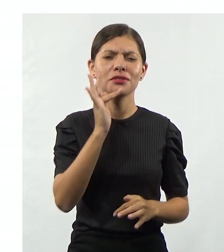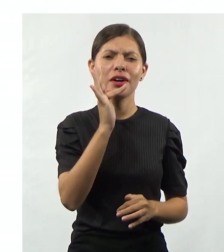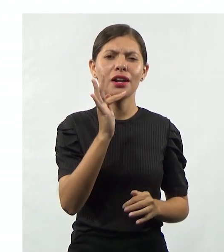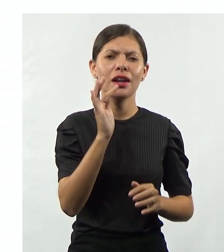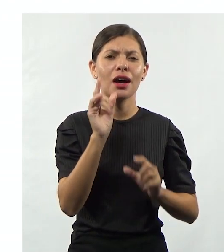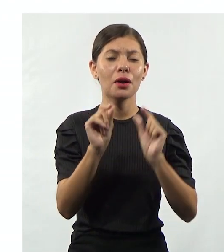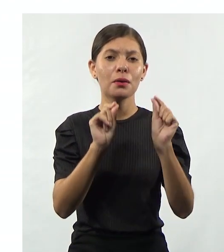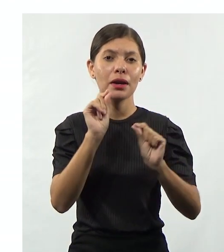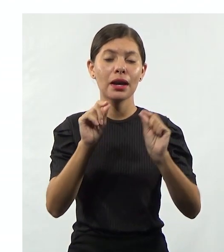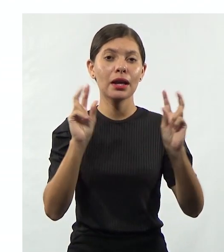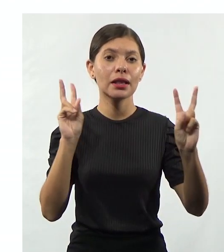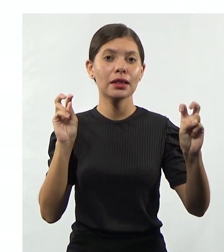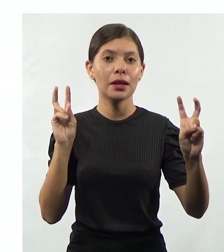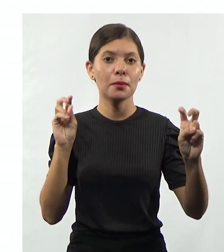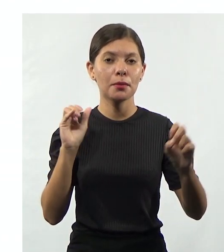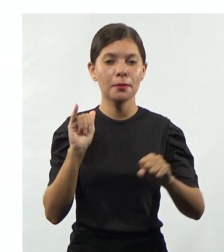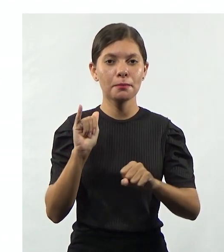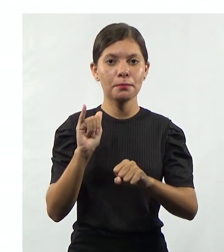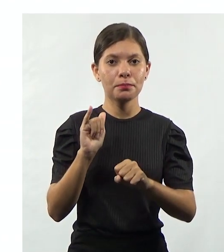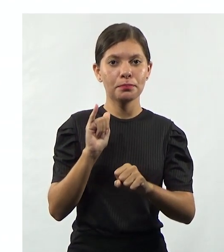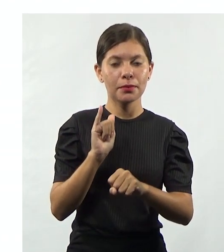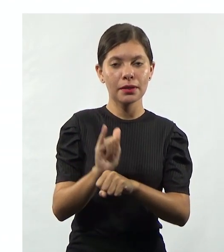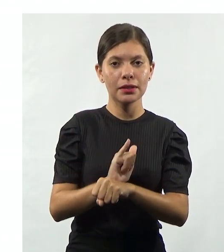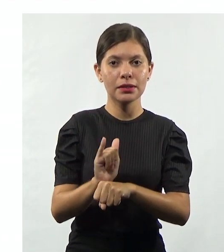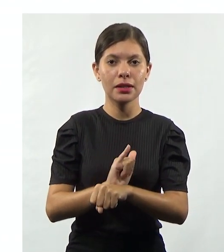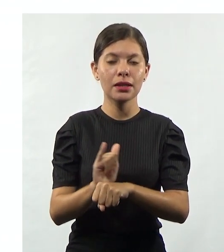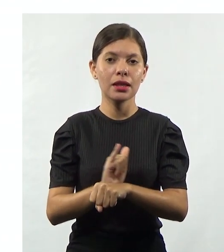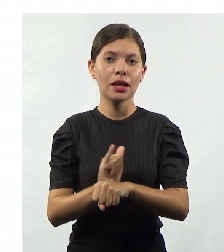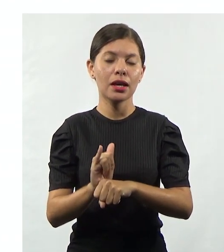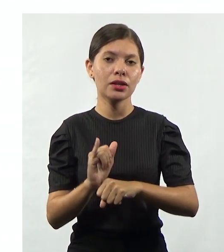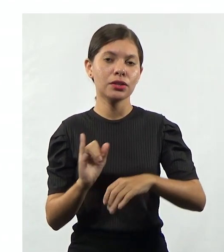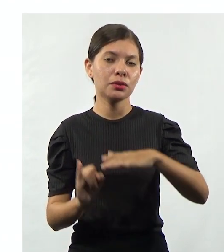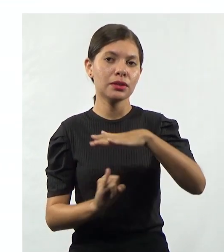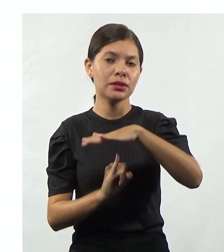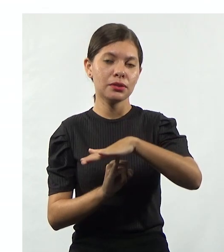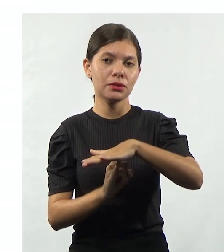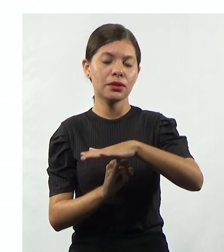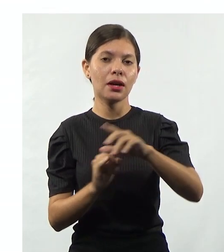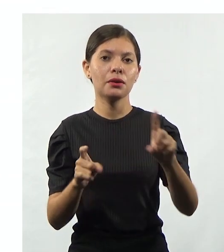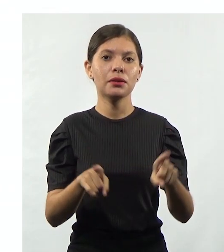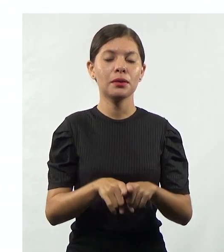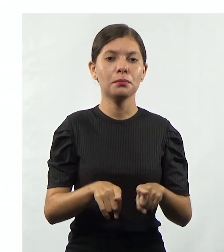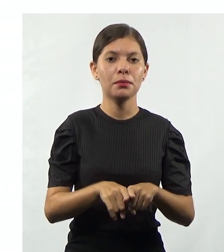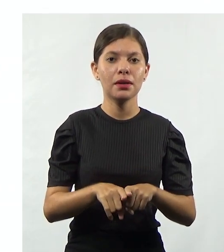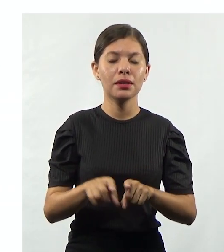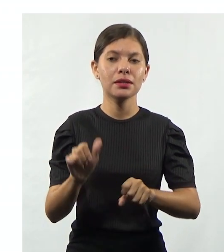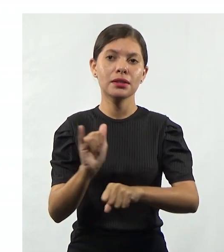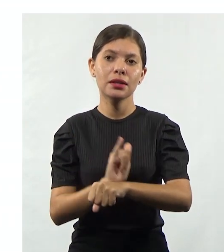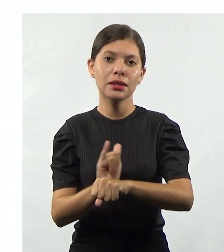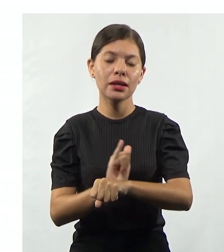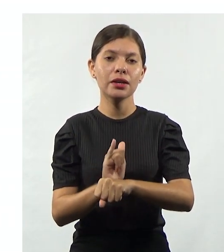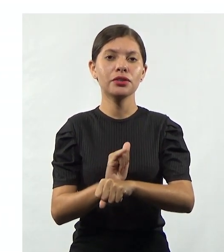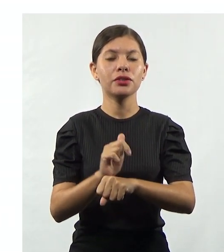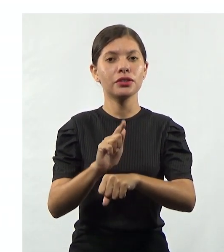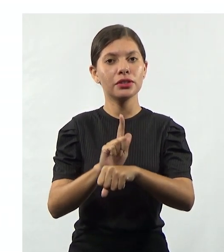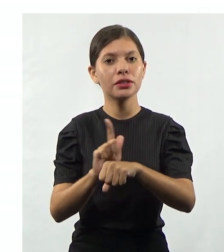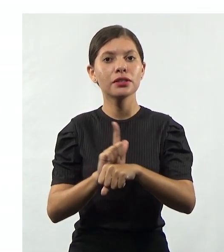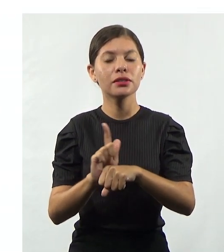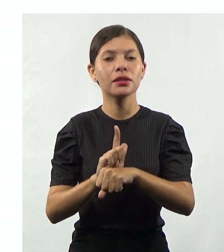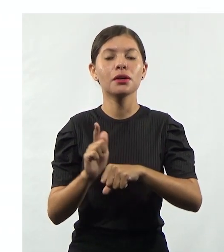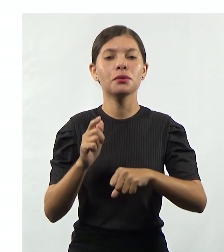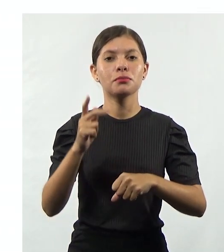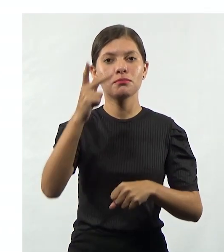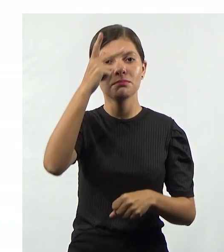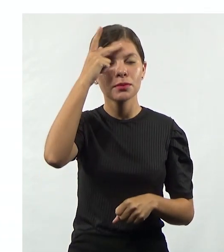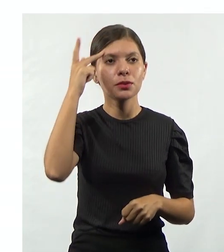sobre estratégia organizacional e também estratégia de gestão de pessoas. Vamos entrar também na